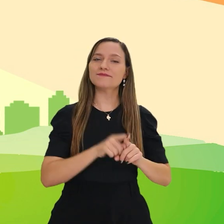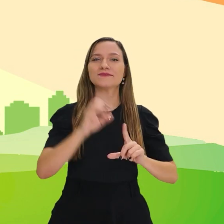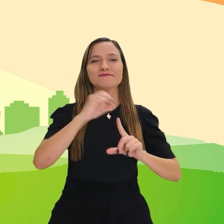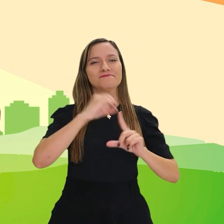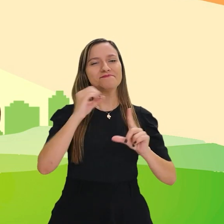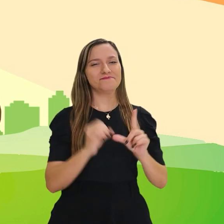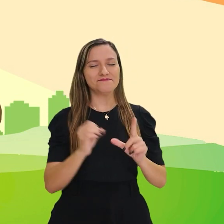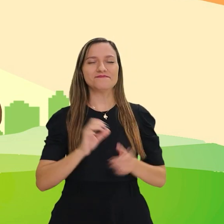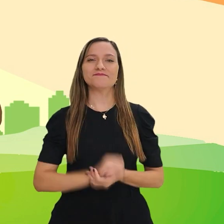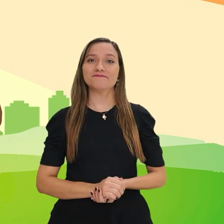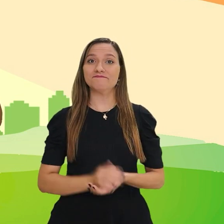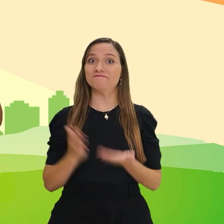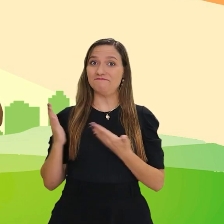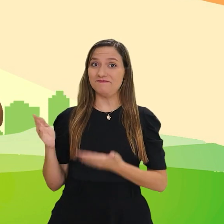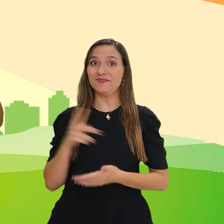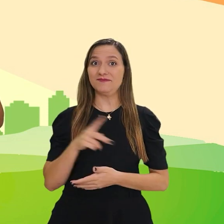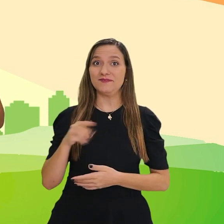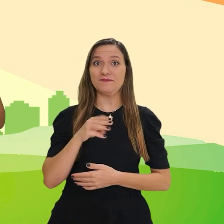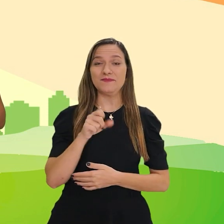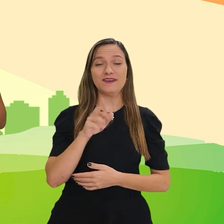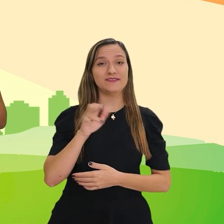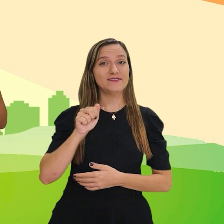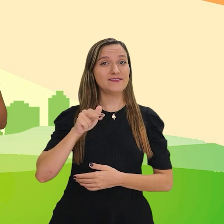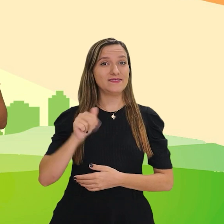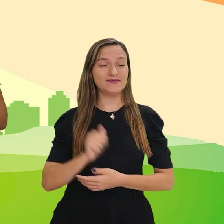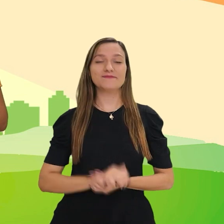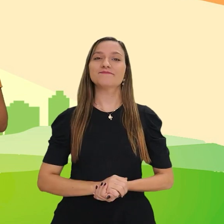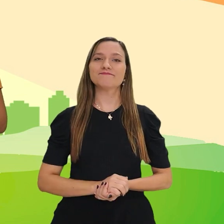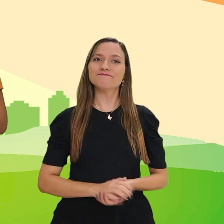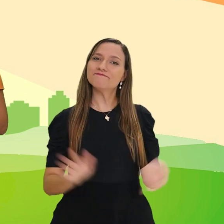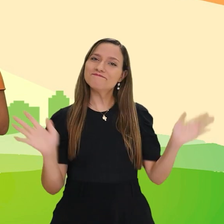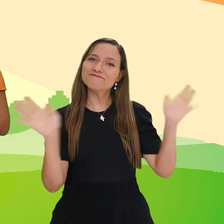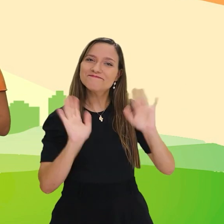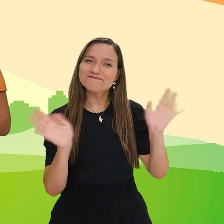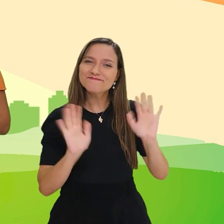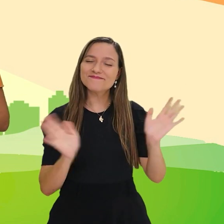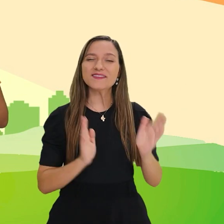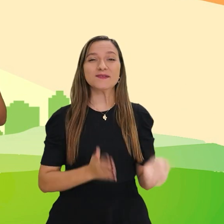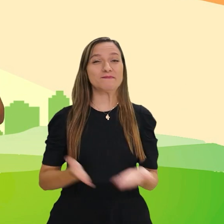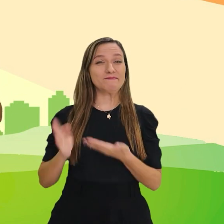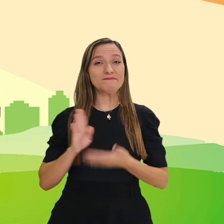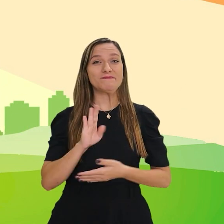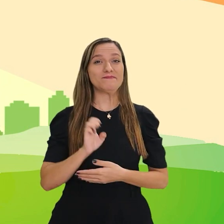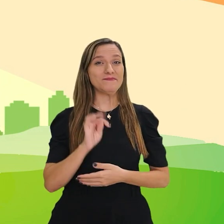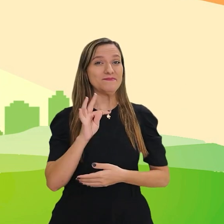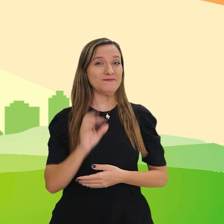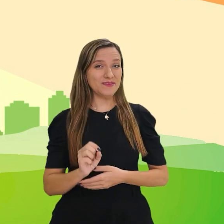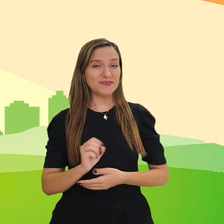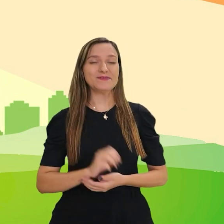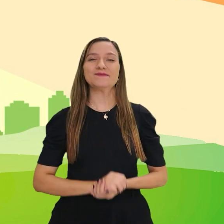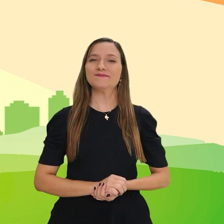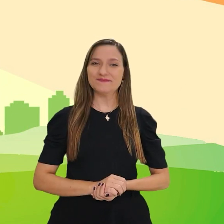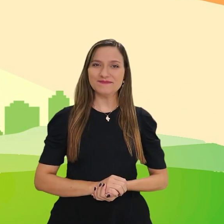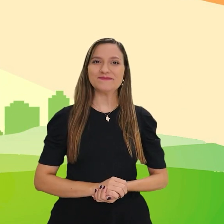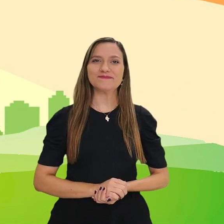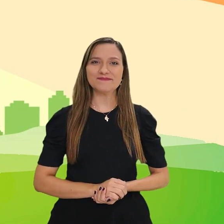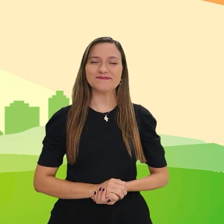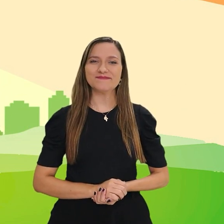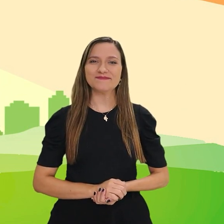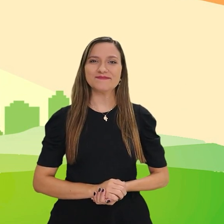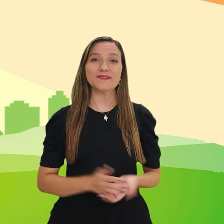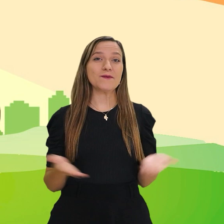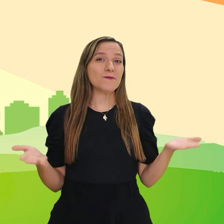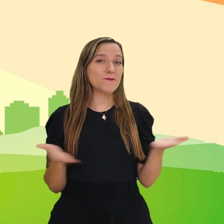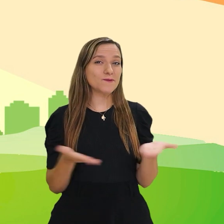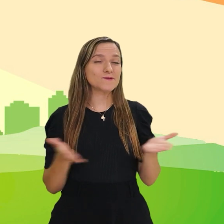TVUFG. Eu sou a professora Mariana Araguaia. Olá pessoal, olá e eu sou o professor Beto.